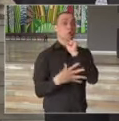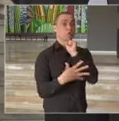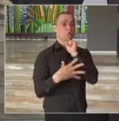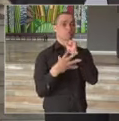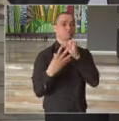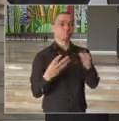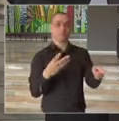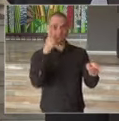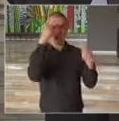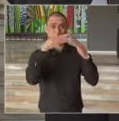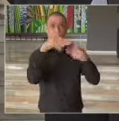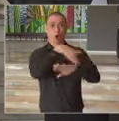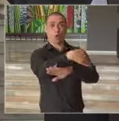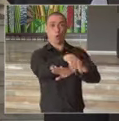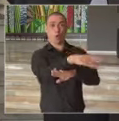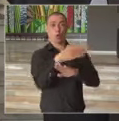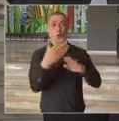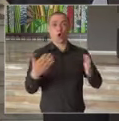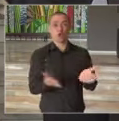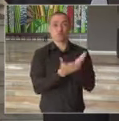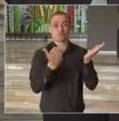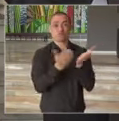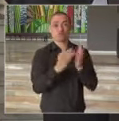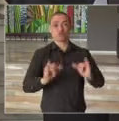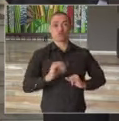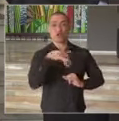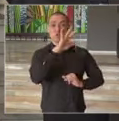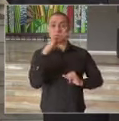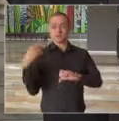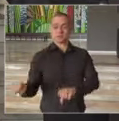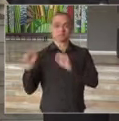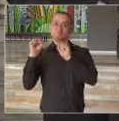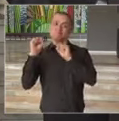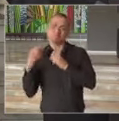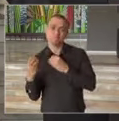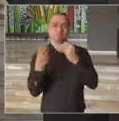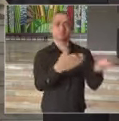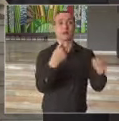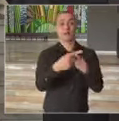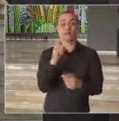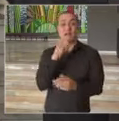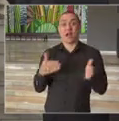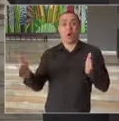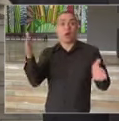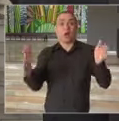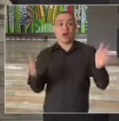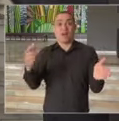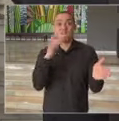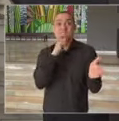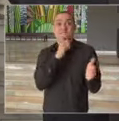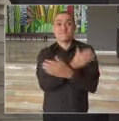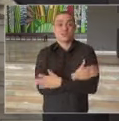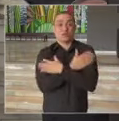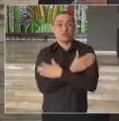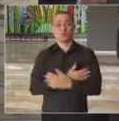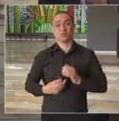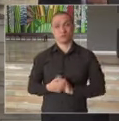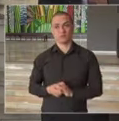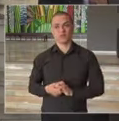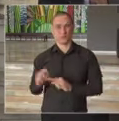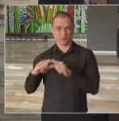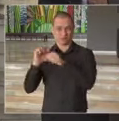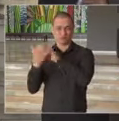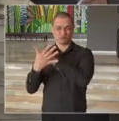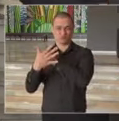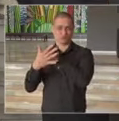pessoas em situação de maior vulnerabilidade social a enfrentar o período de frio. Em razão da epidemia